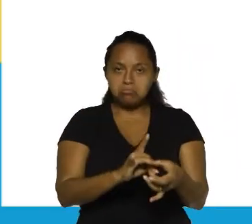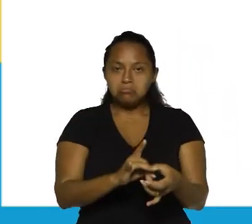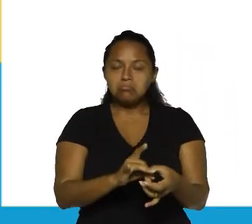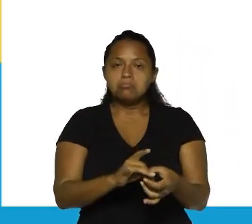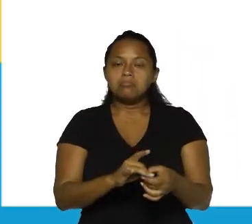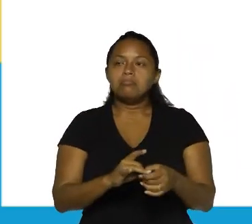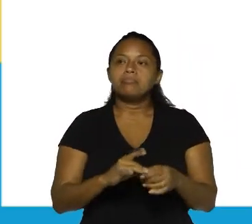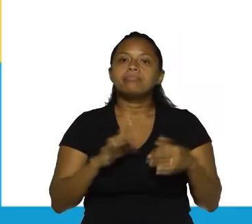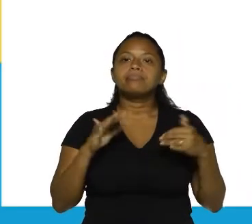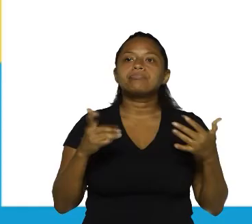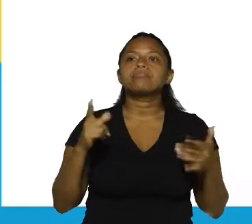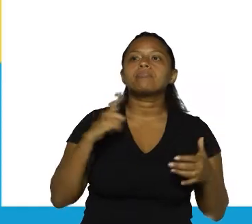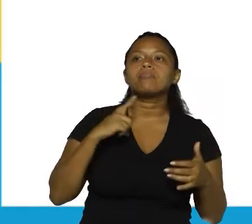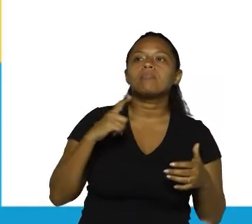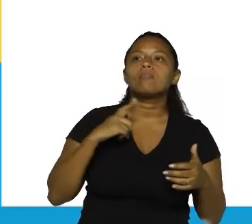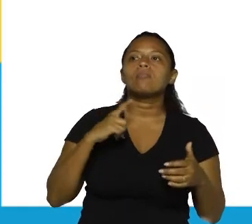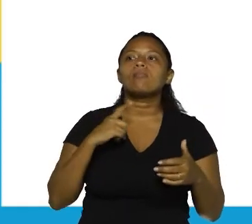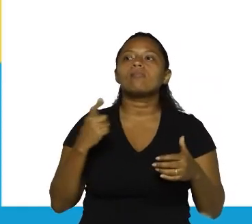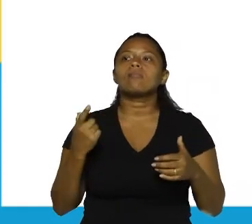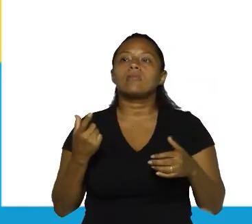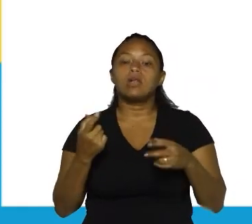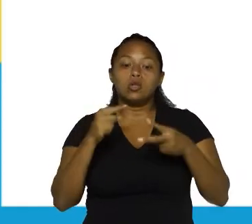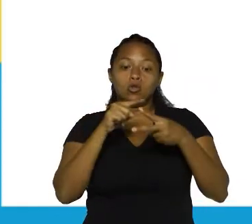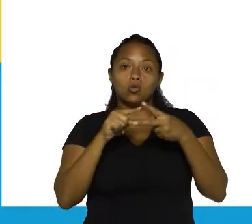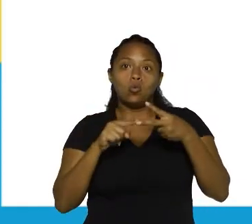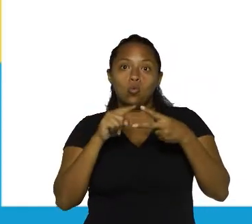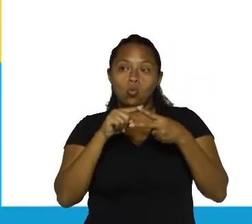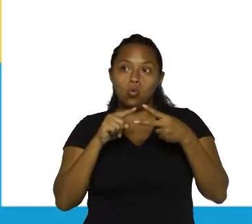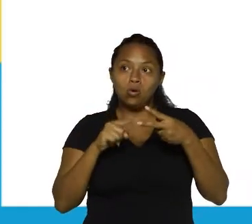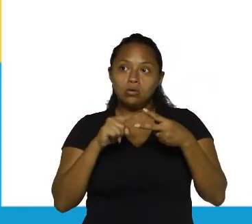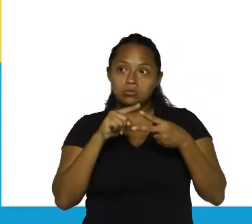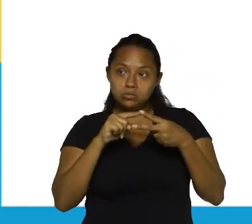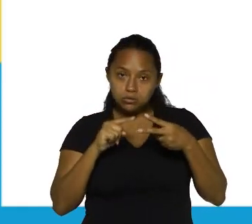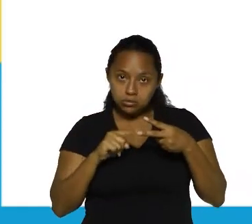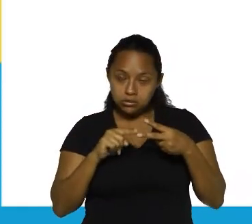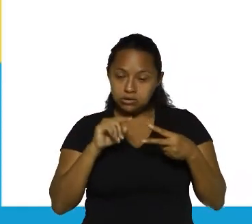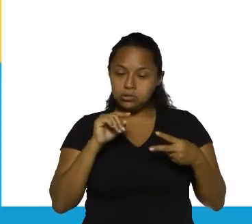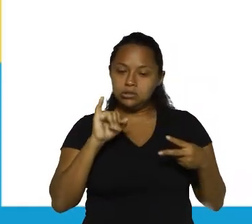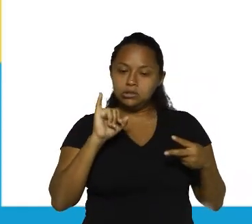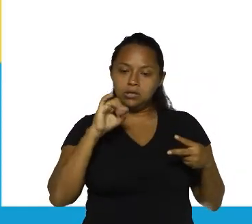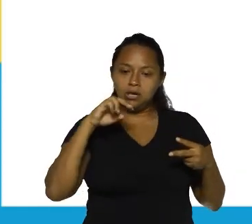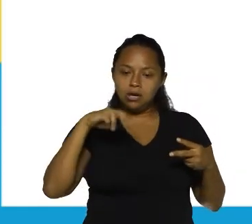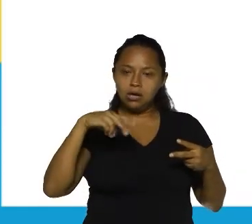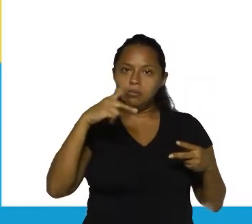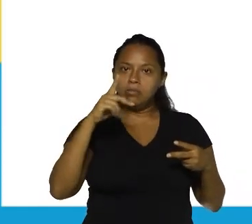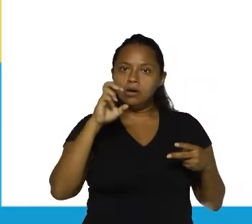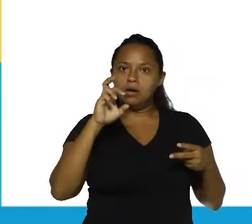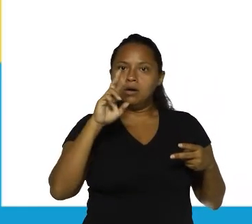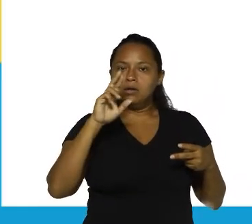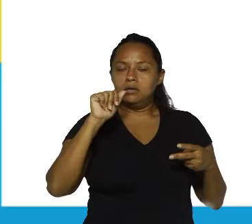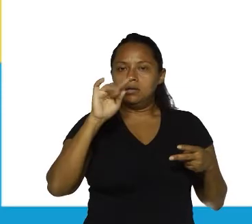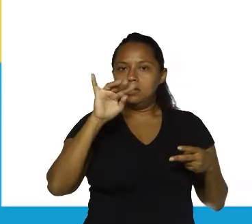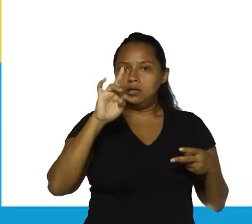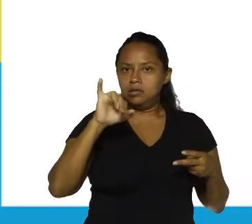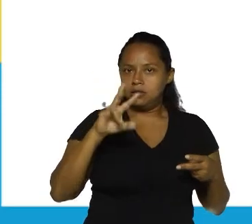né? Então, aqui nós temos duas frases imperativas na forma afirmativa e uma negativa. Ok?